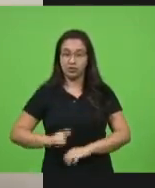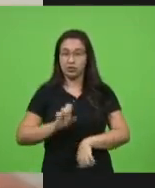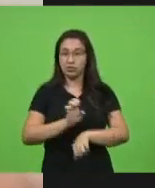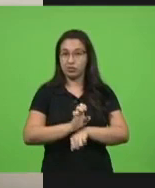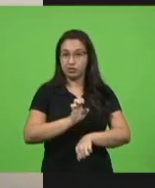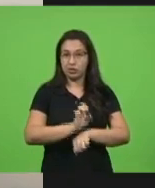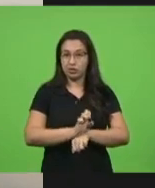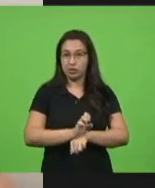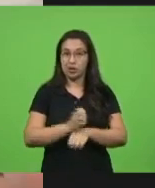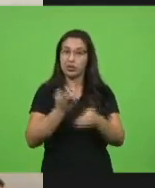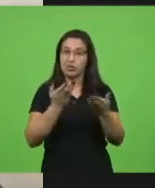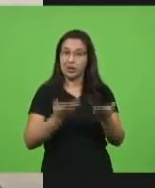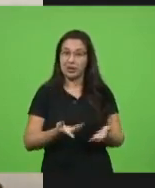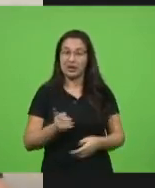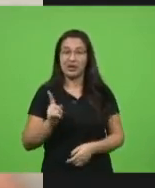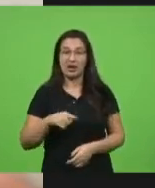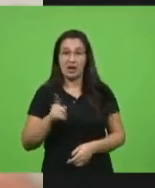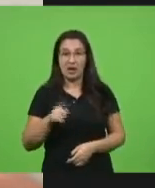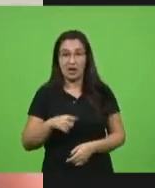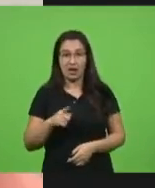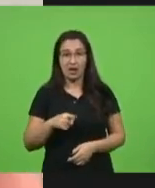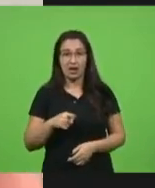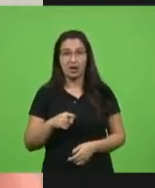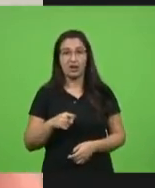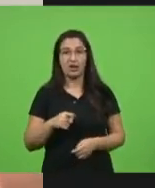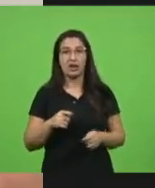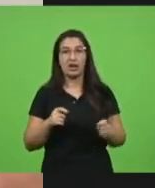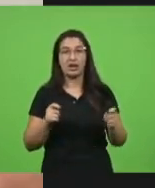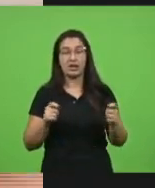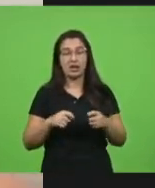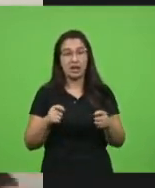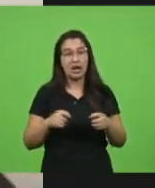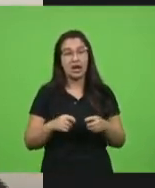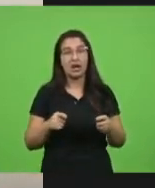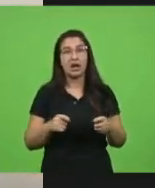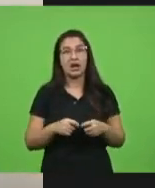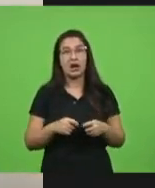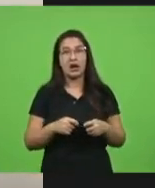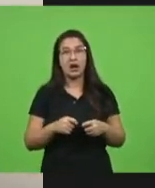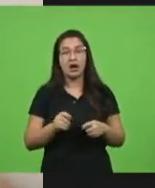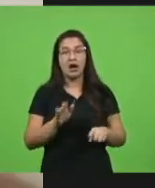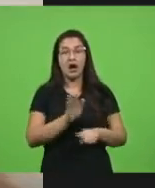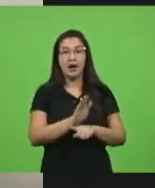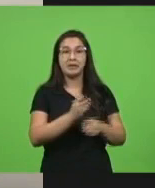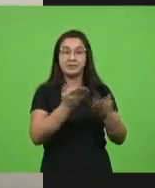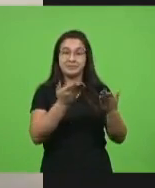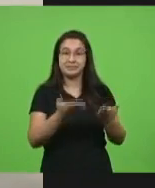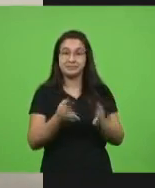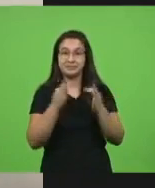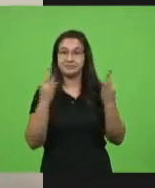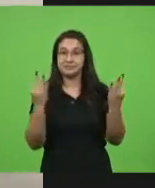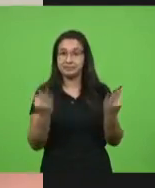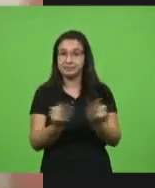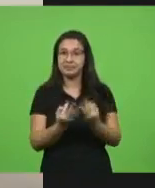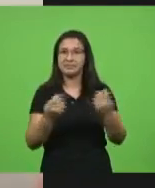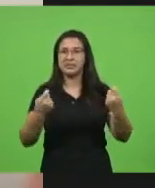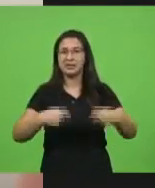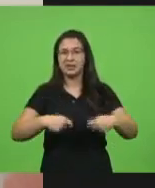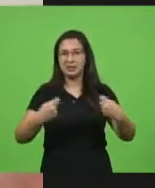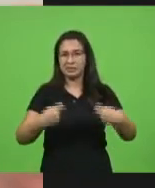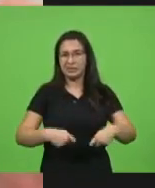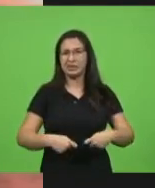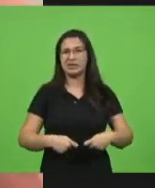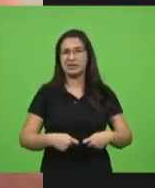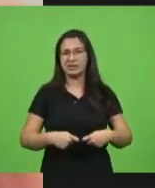de fato, vem ao encontro dessas milhares de famílias que precisam de uma